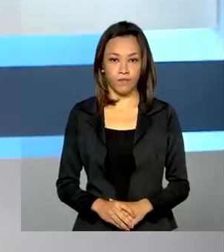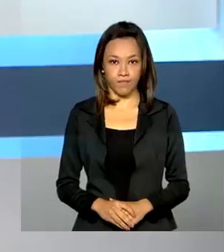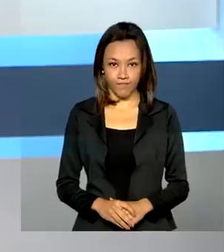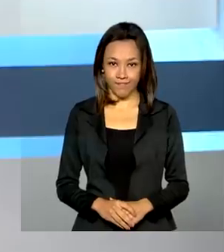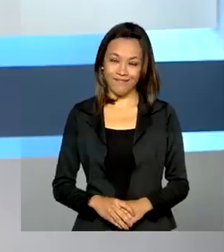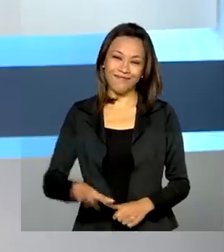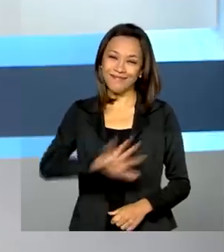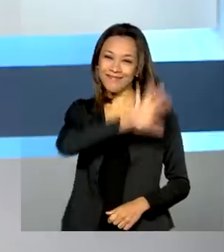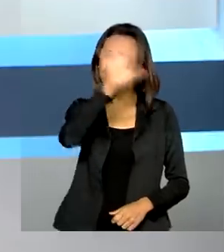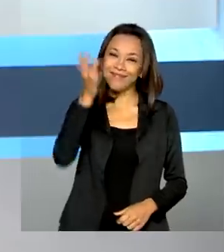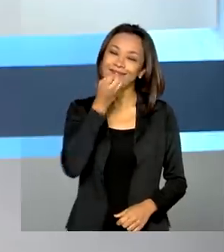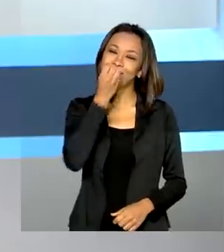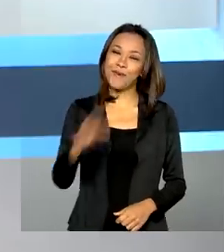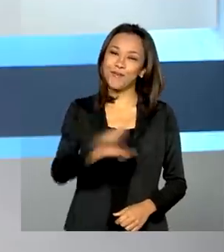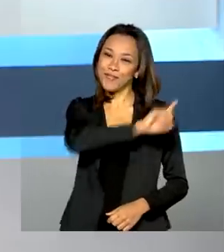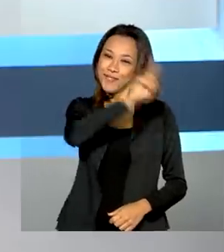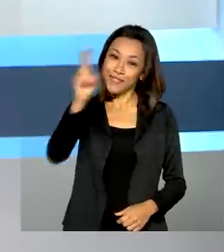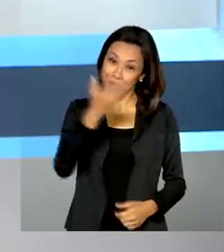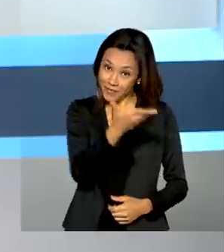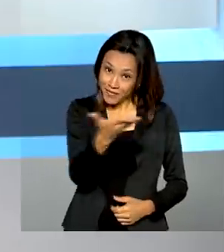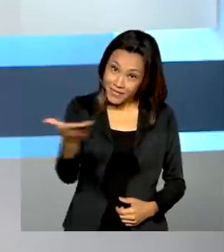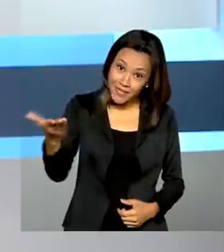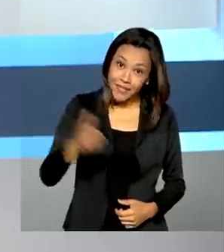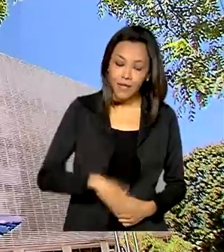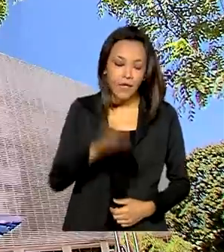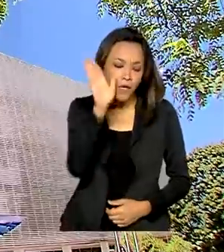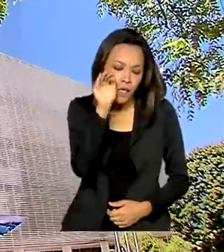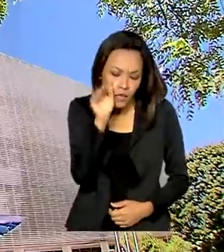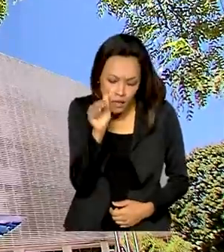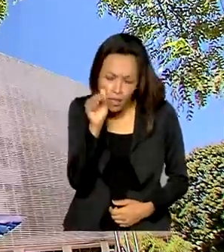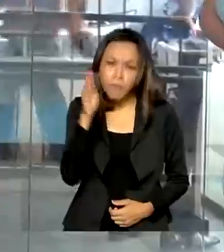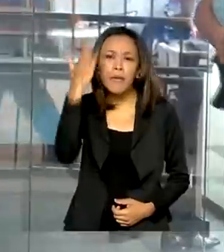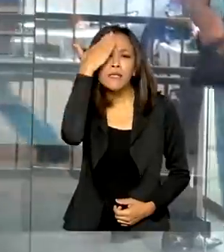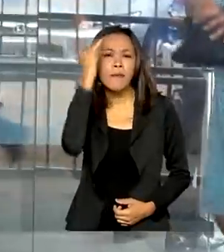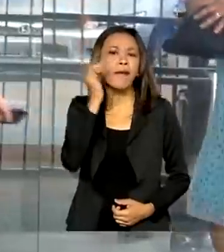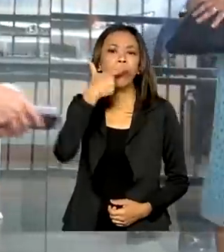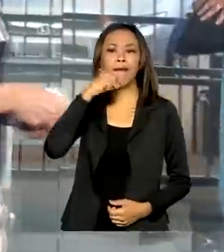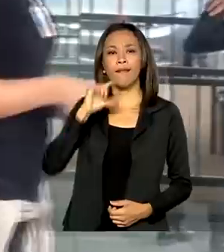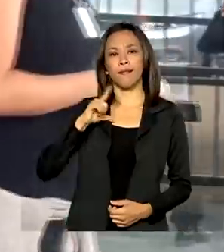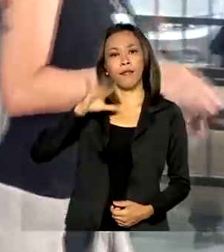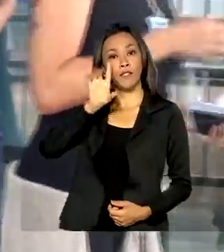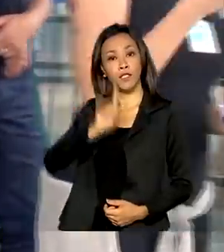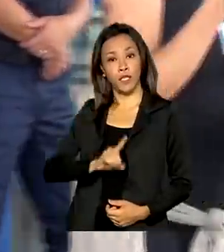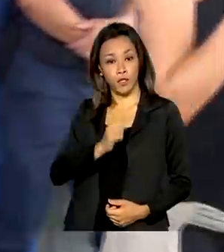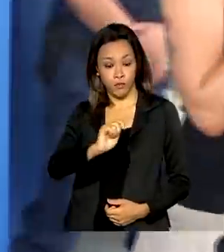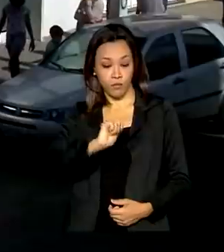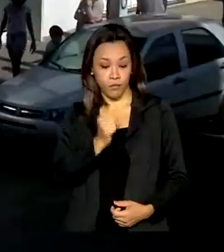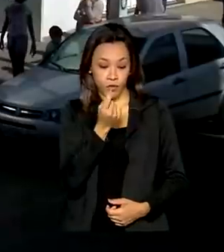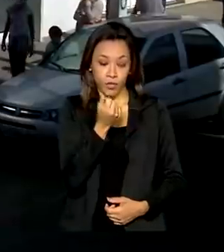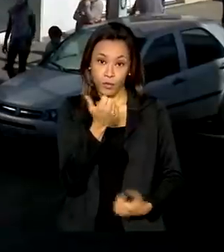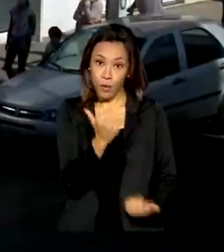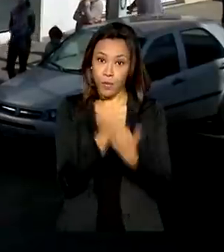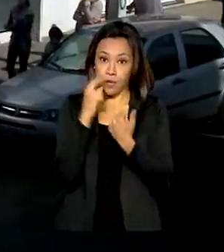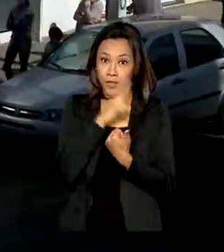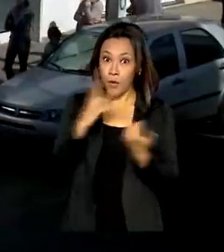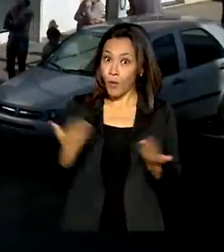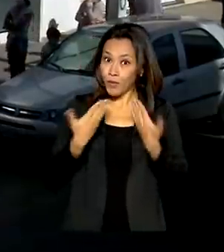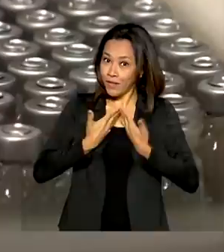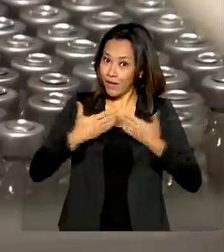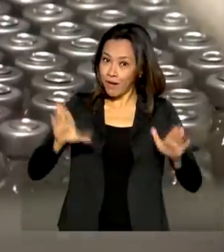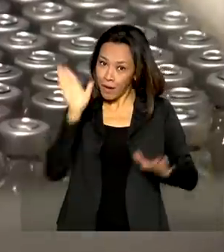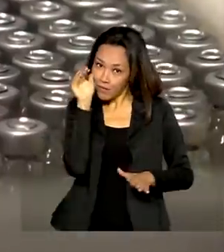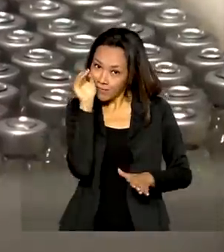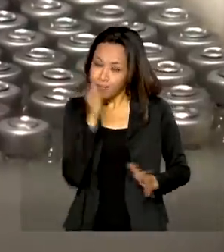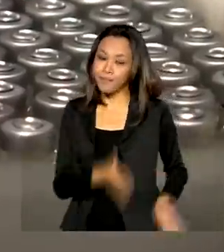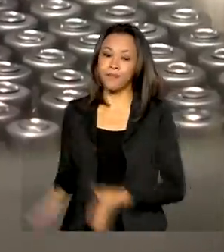Olá, muito bom dia pra você. Consulta pra saber quem tem direito ao auxílio emergencial abre hoje. Ministério